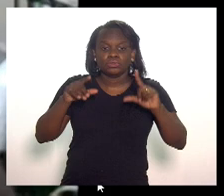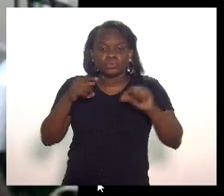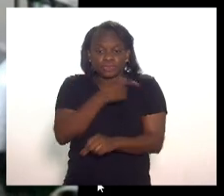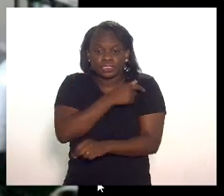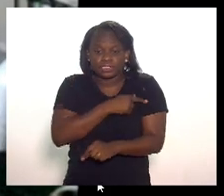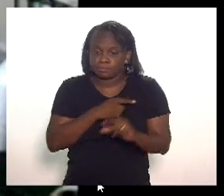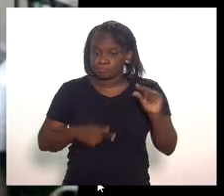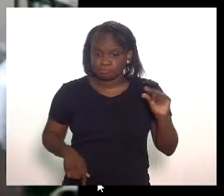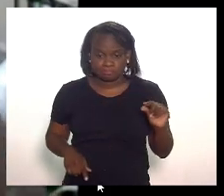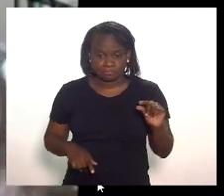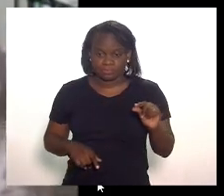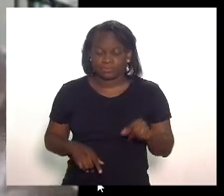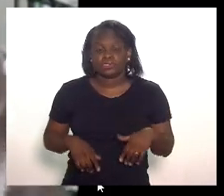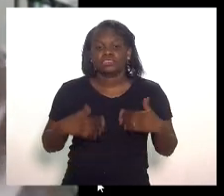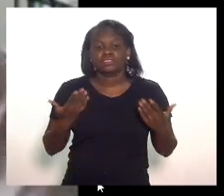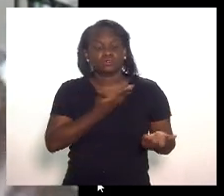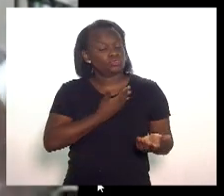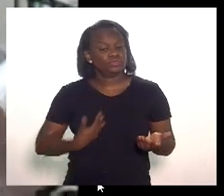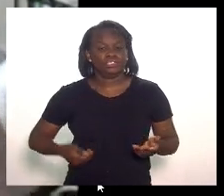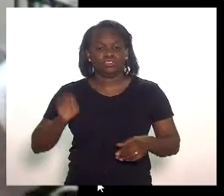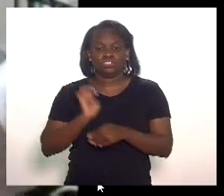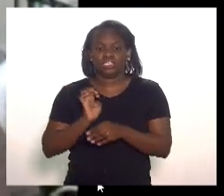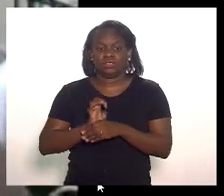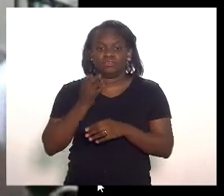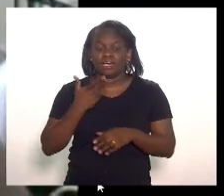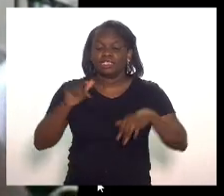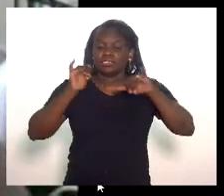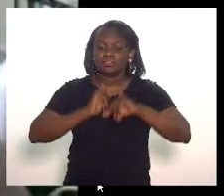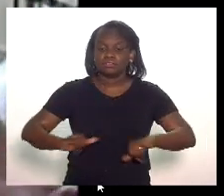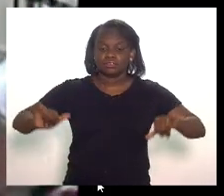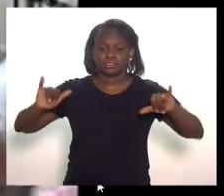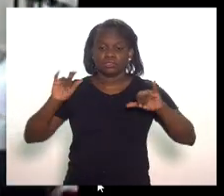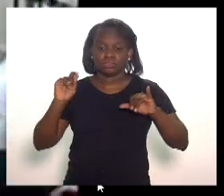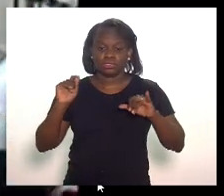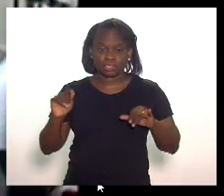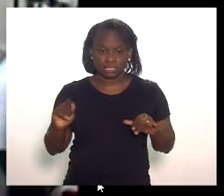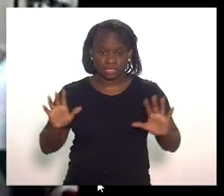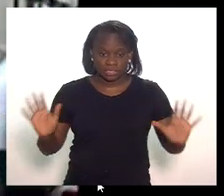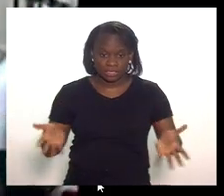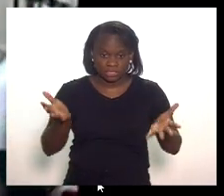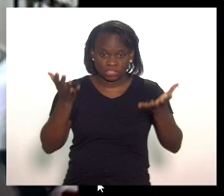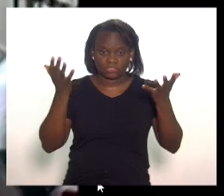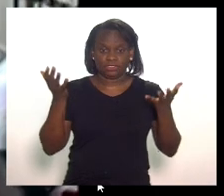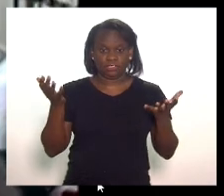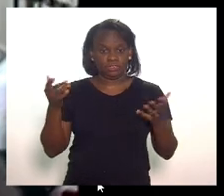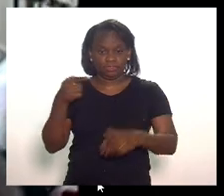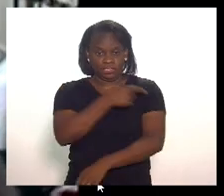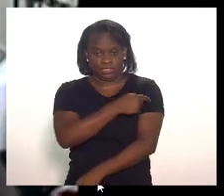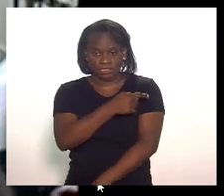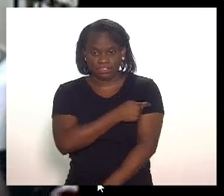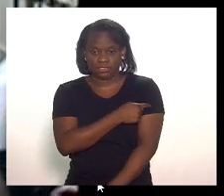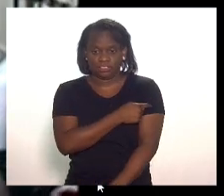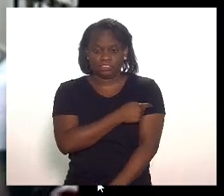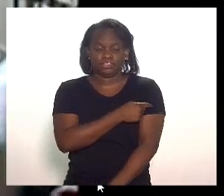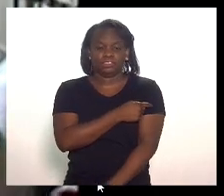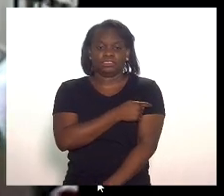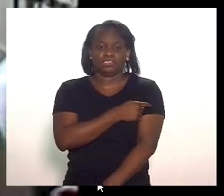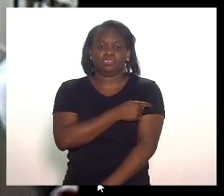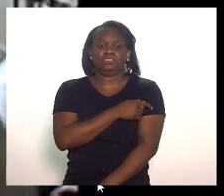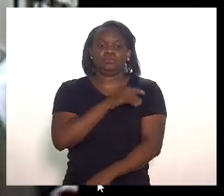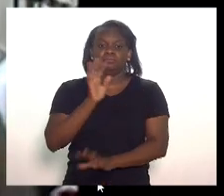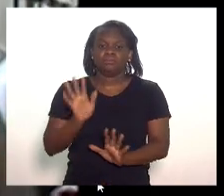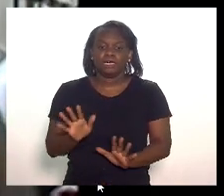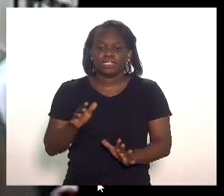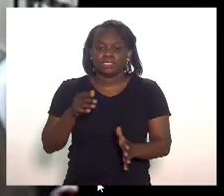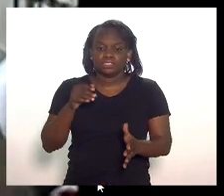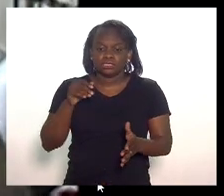vacinação aí o governo do estado vai e lança uma campanha para estimular a vacinação e faz uma